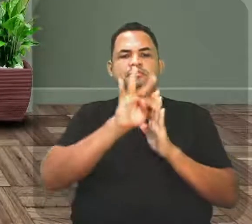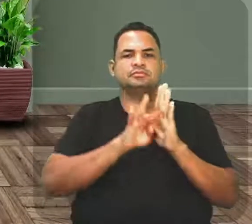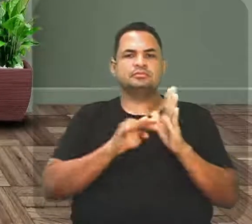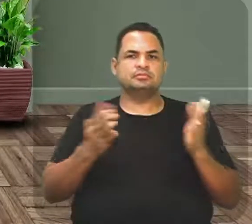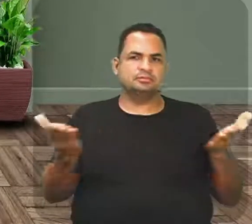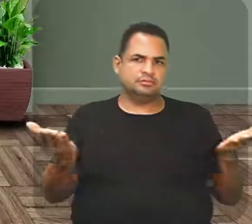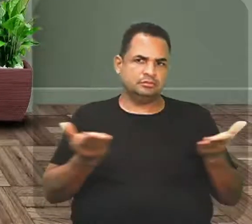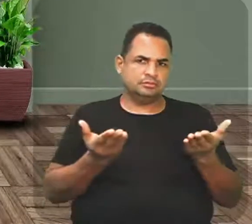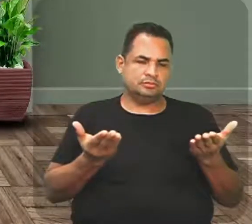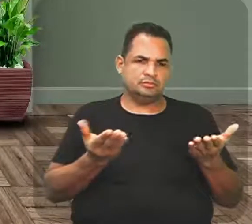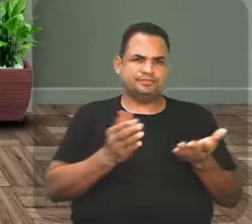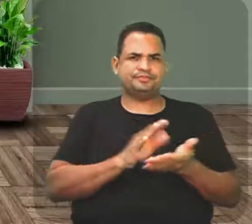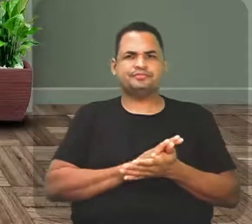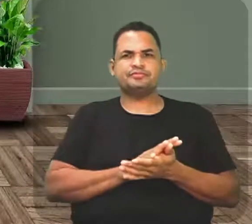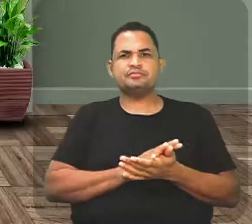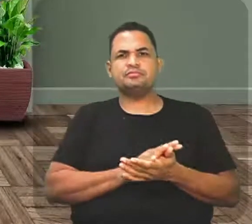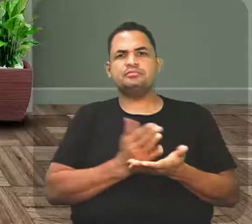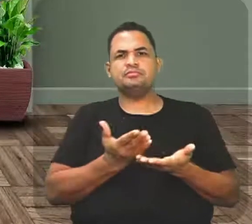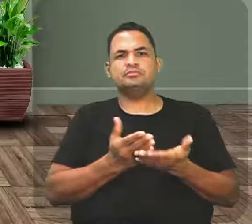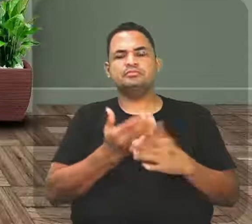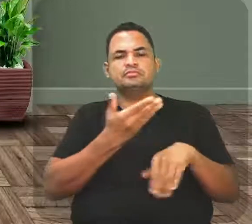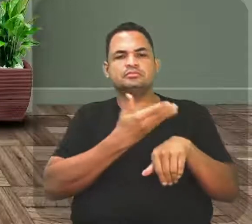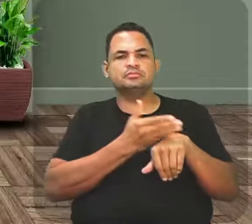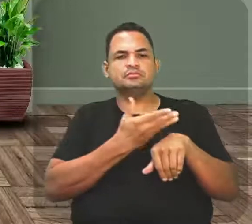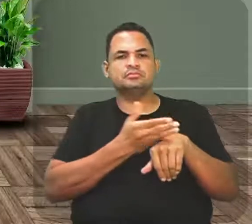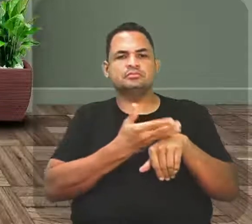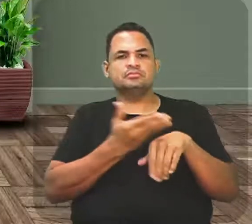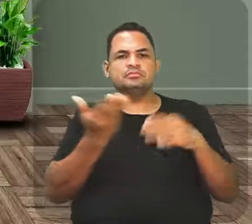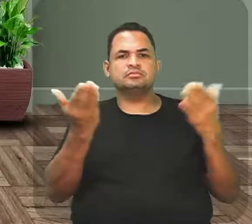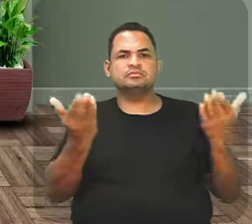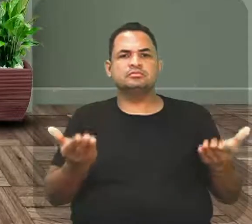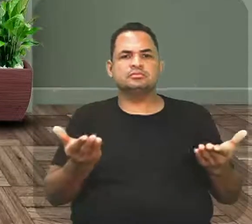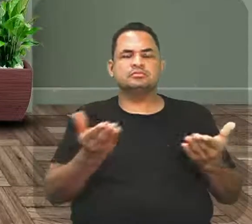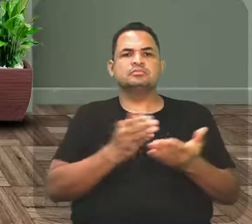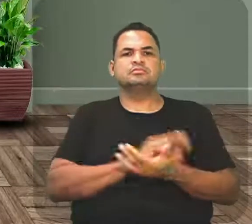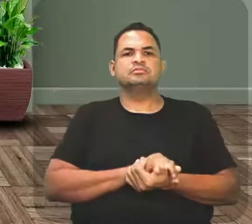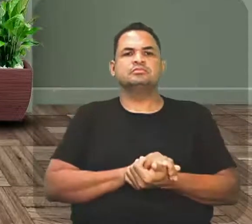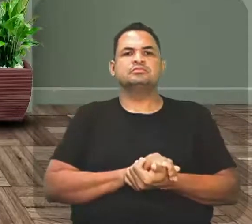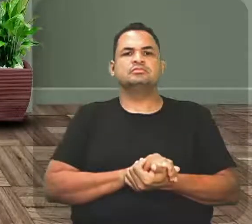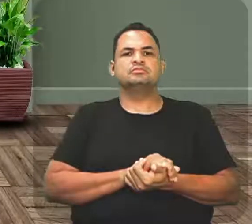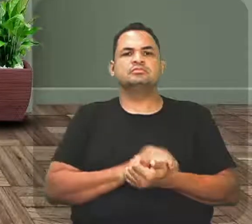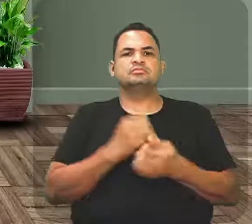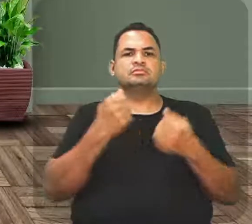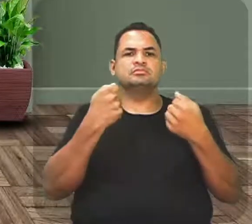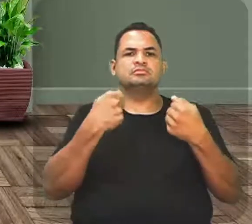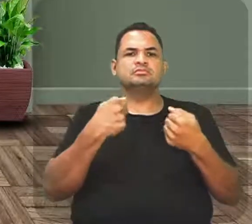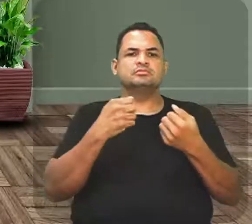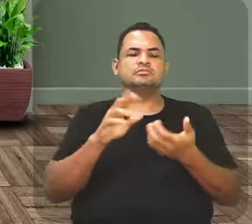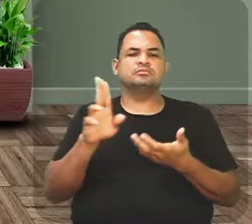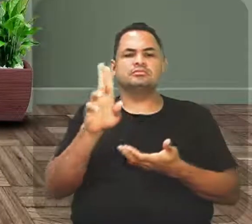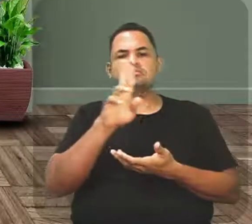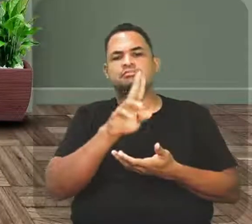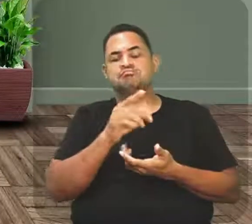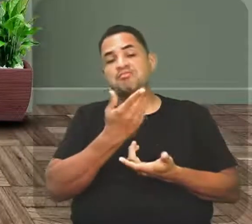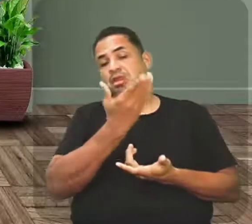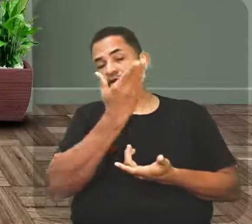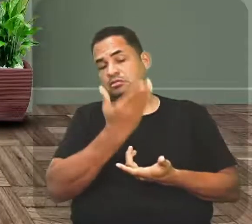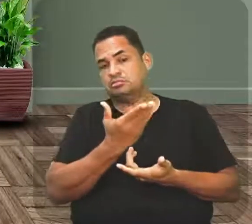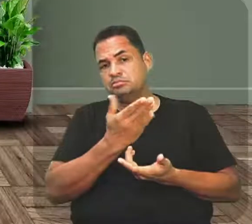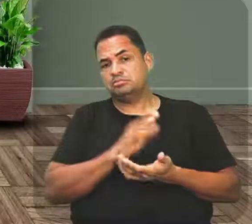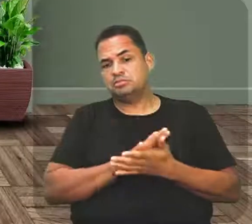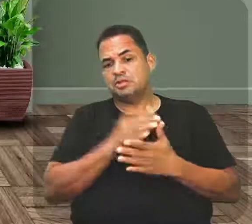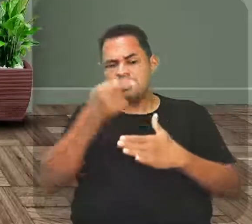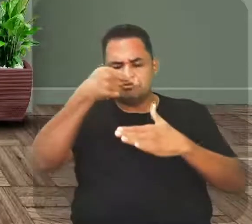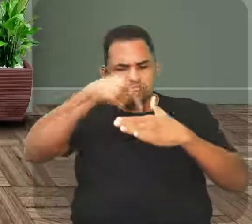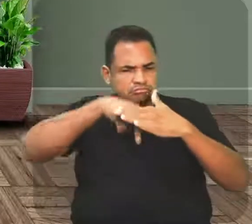trazendo aí para você, para exercitar o texto da redação. Você pode utilizar esse ou outro e se